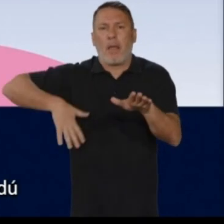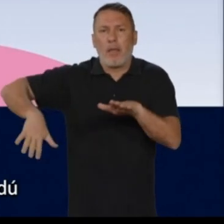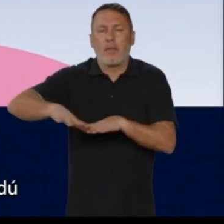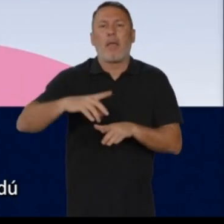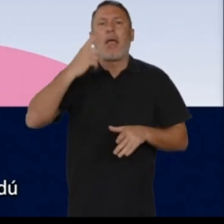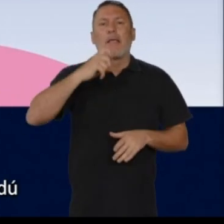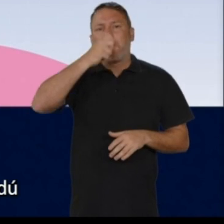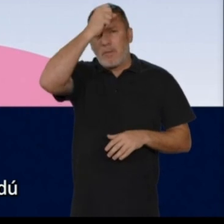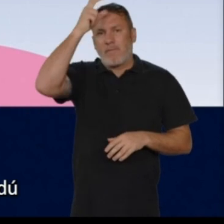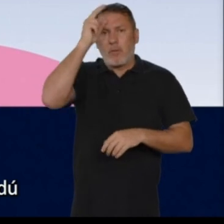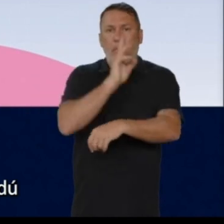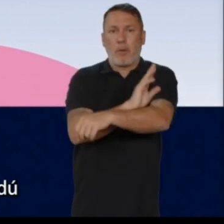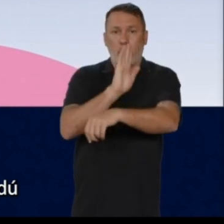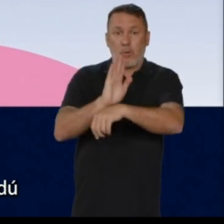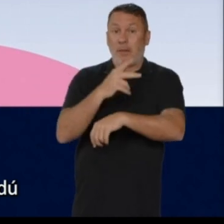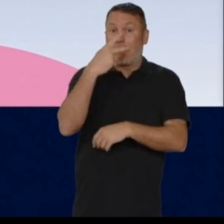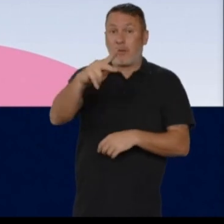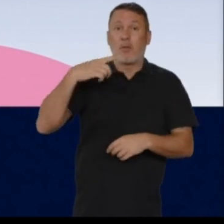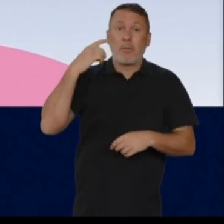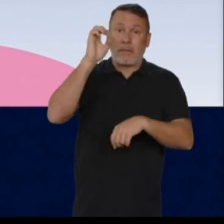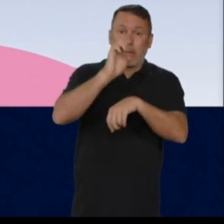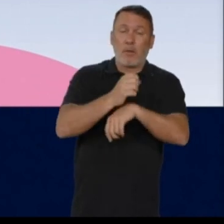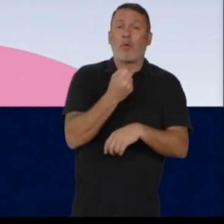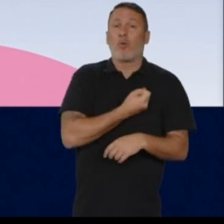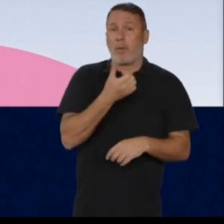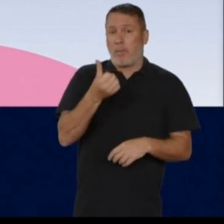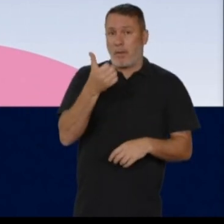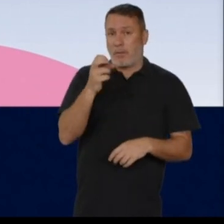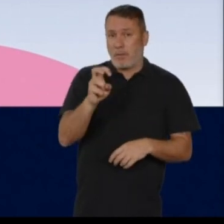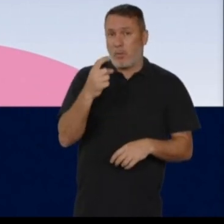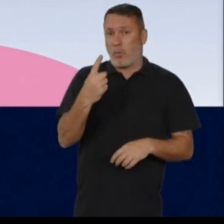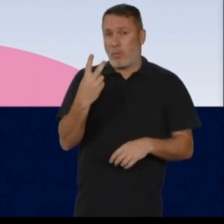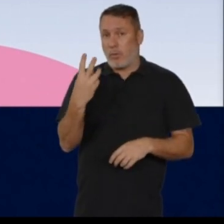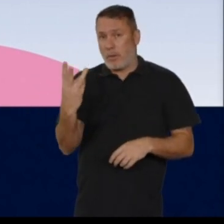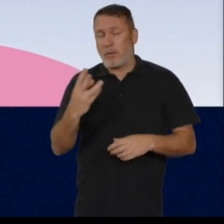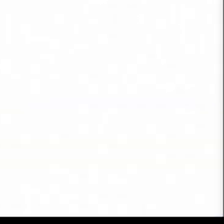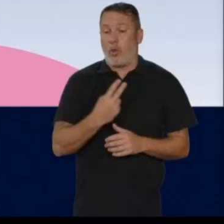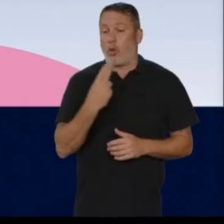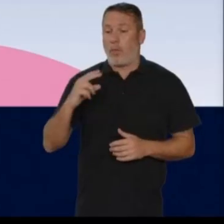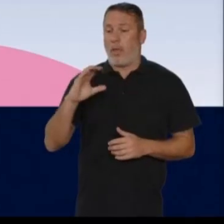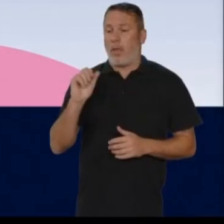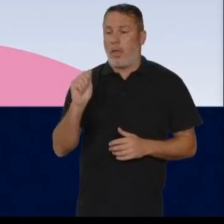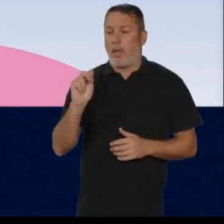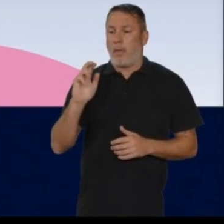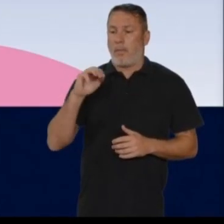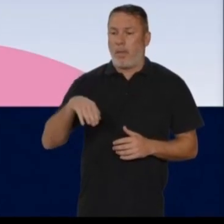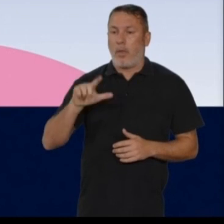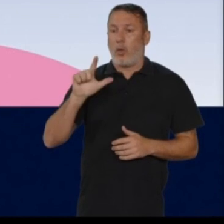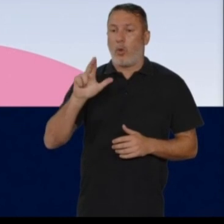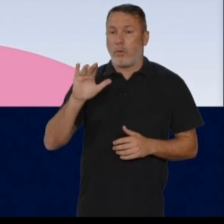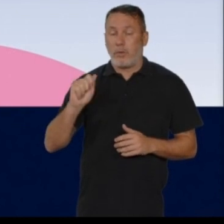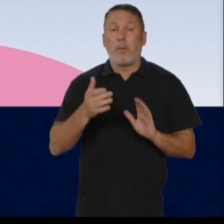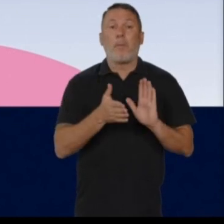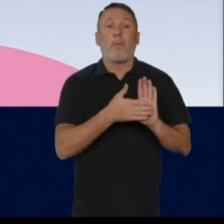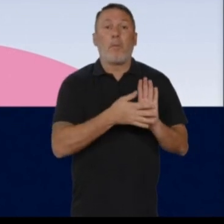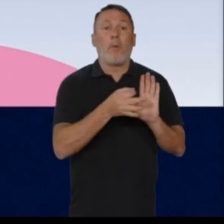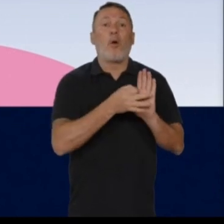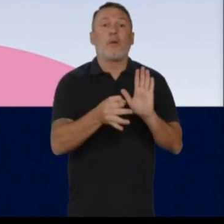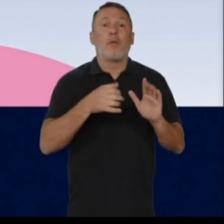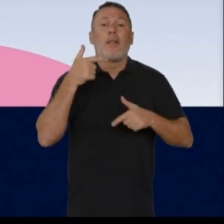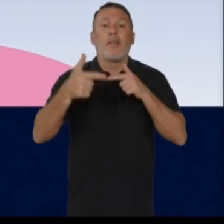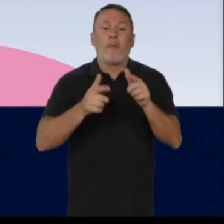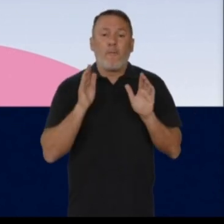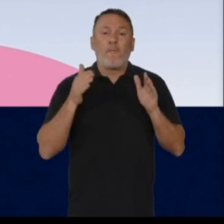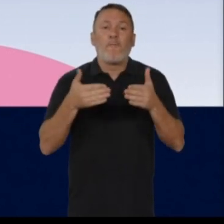Litoral. Sou Neto Barros, ex-perfeito de Baixo Guandu. O seu deputado estadual, 65123. Sou Carme Lúcia e minha proposta é realizar um